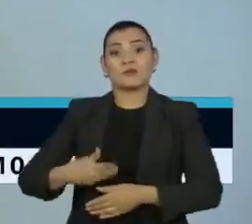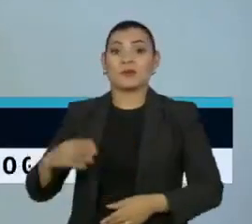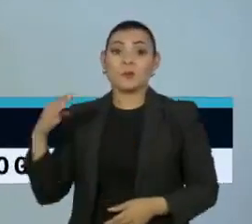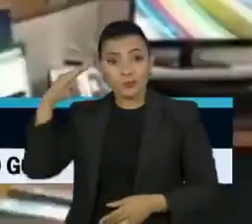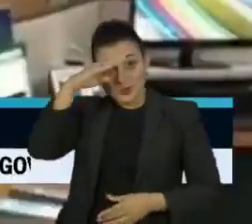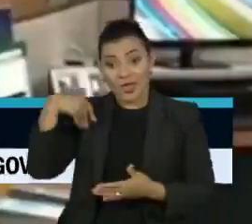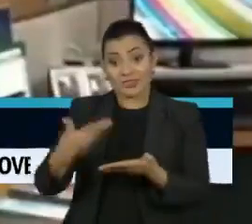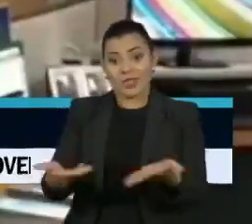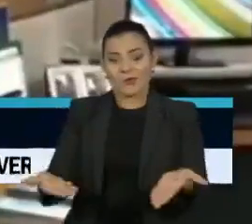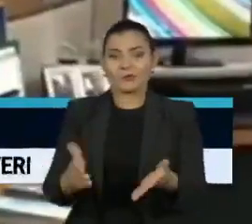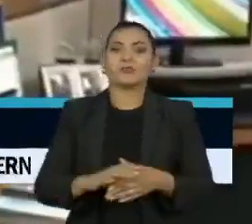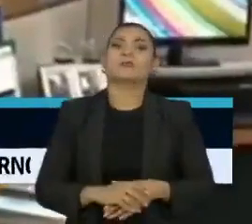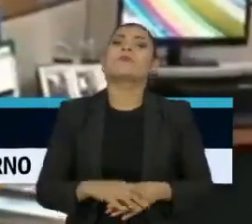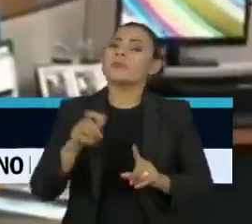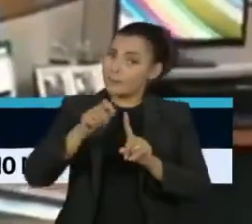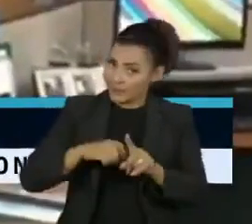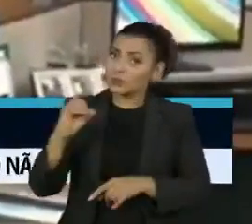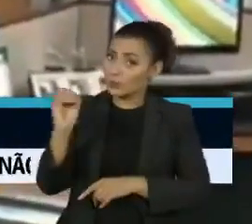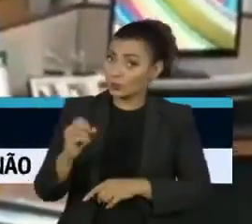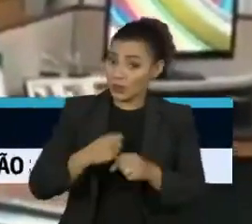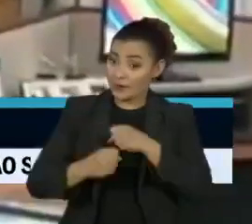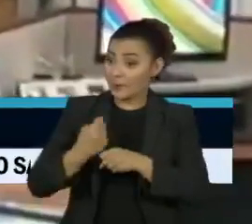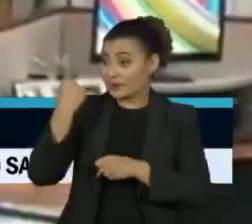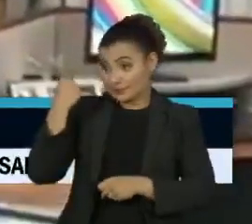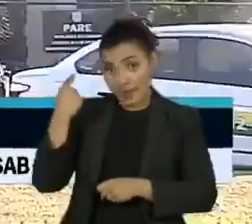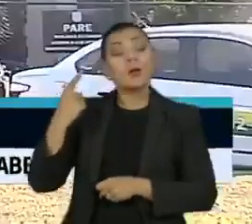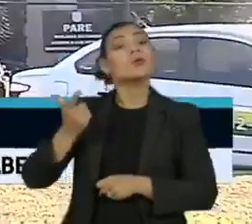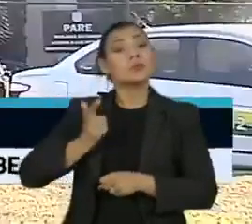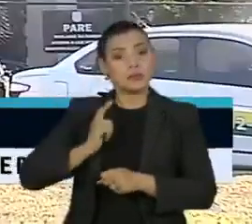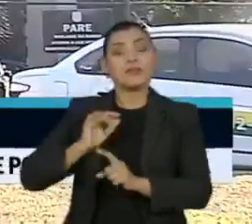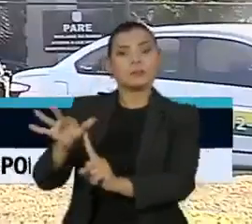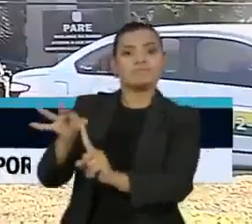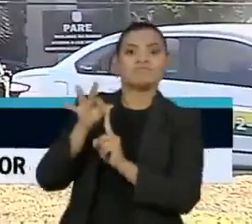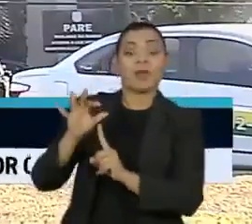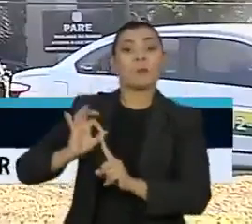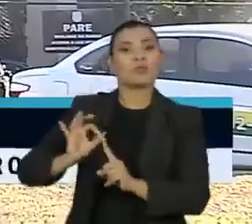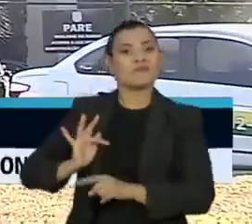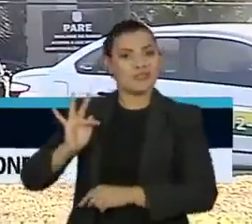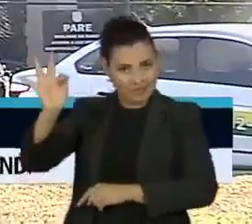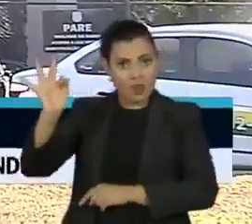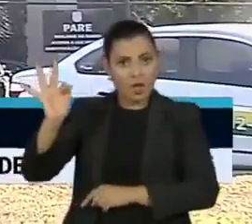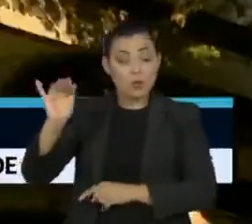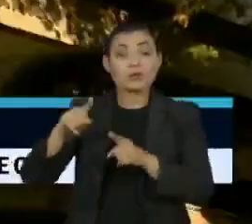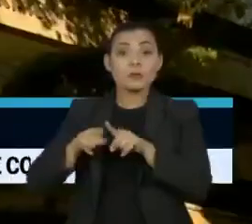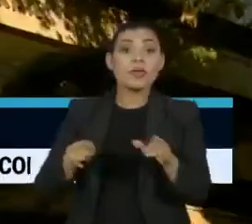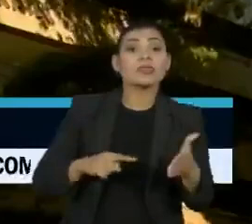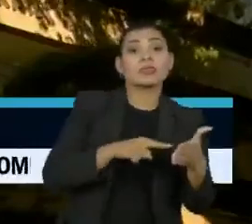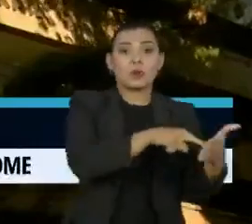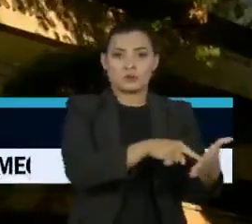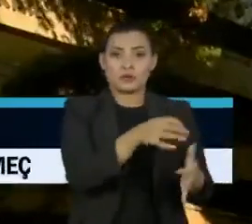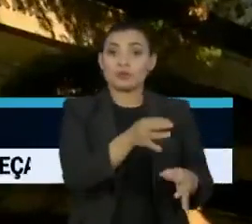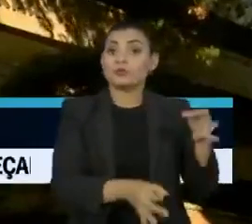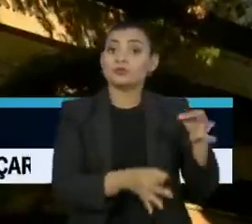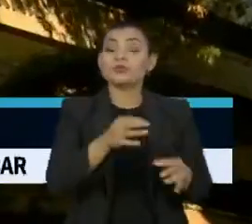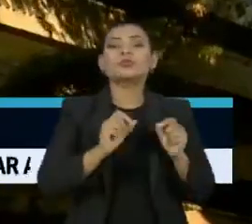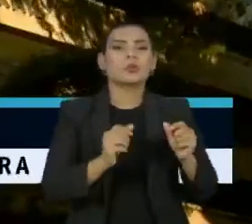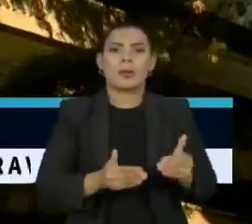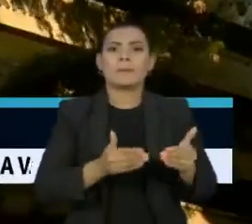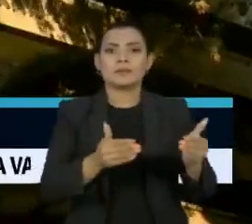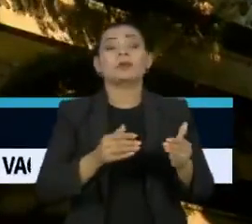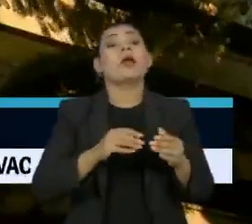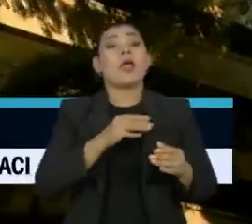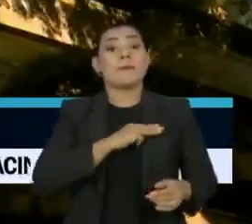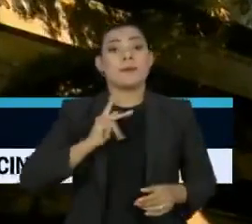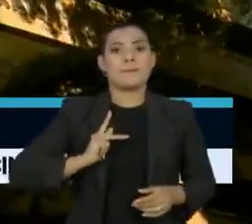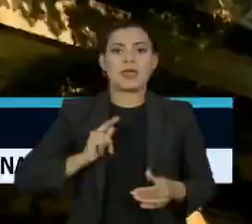Bolsonaro. Em outubro do ano passado, ele foi indiciado pela Polícia Federal e denunciado à Justiça pelo Ministério